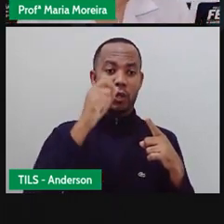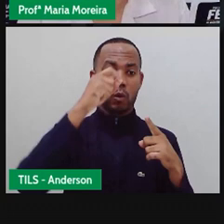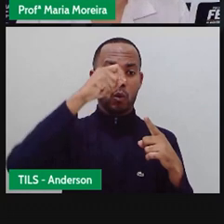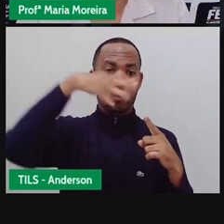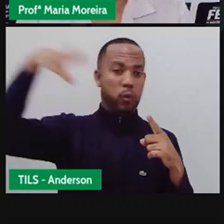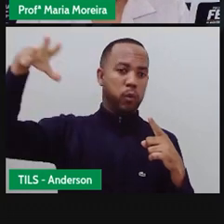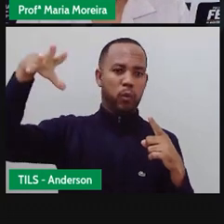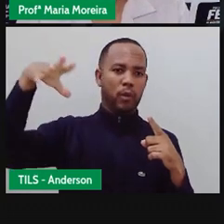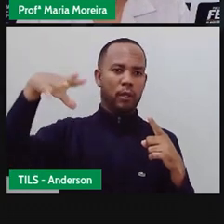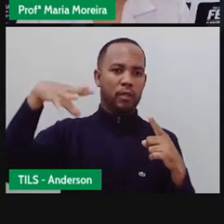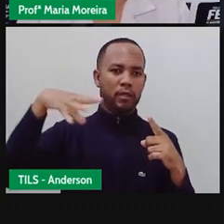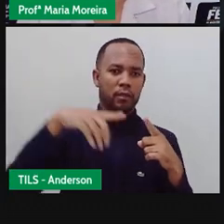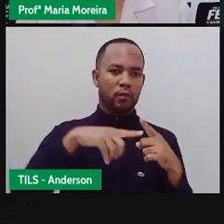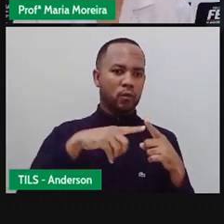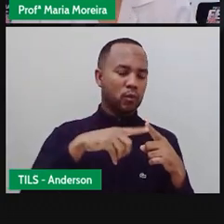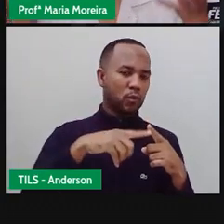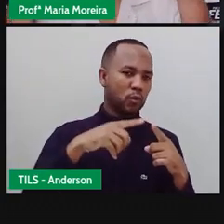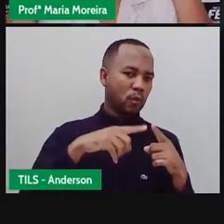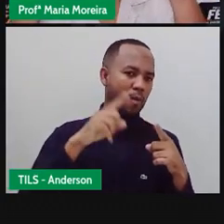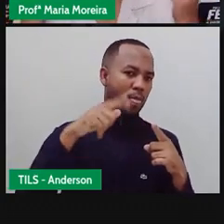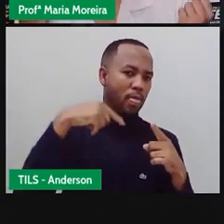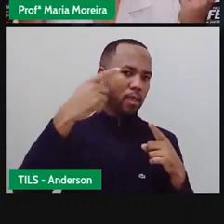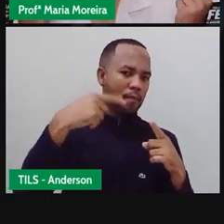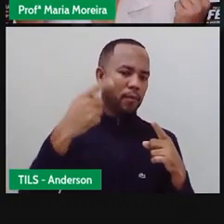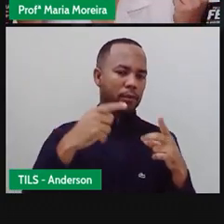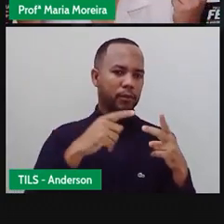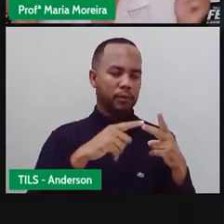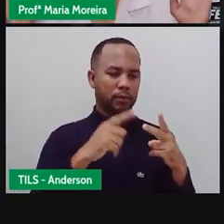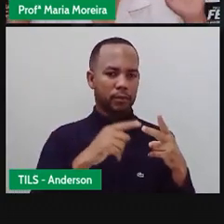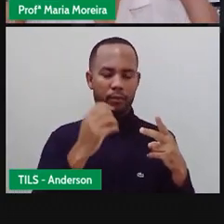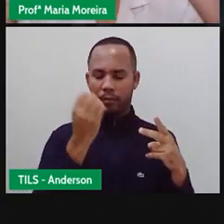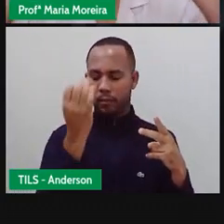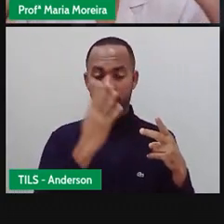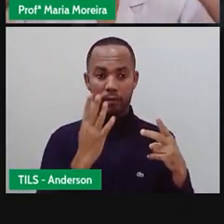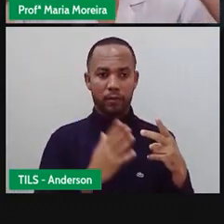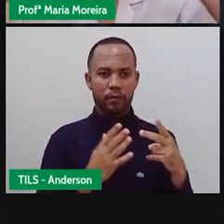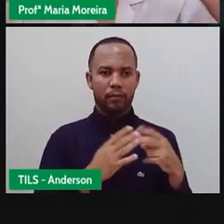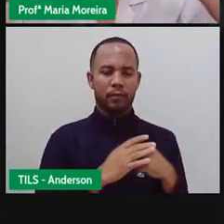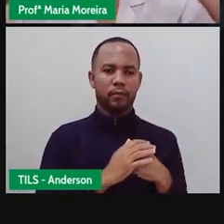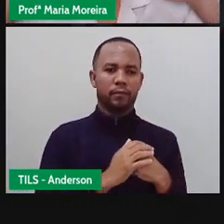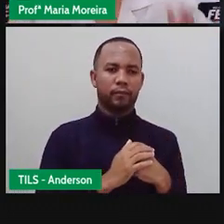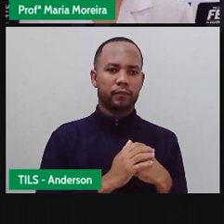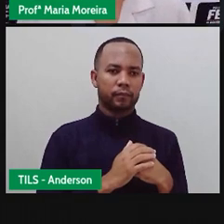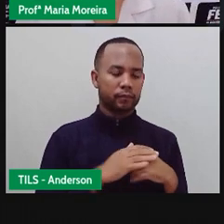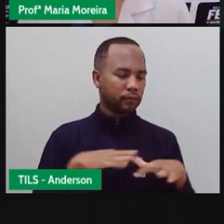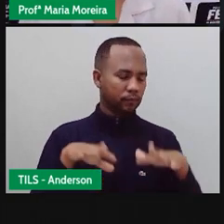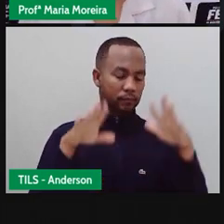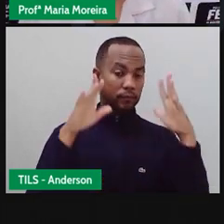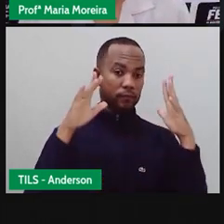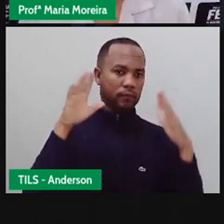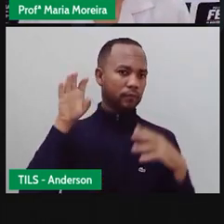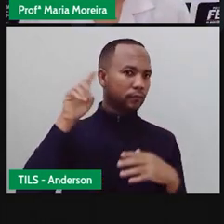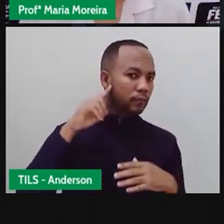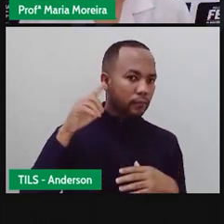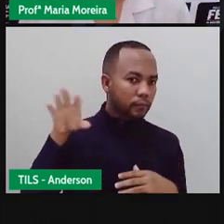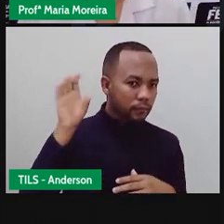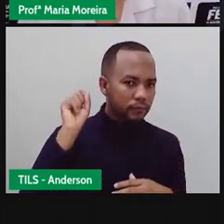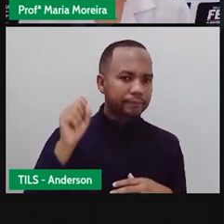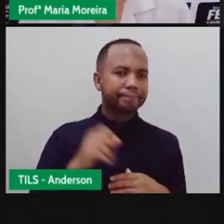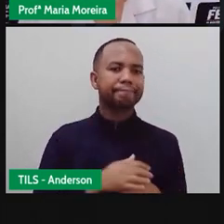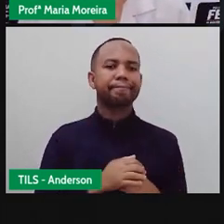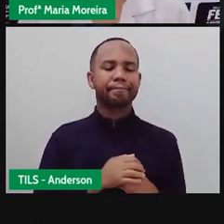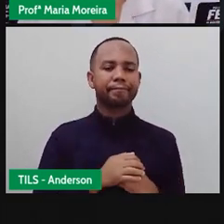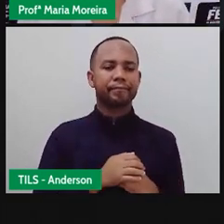lentamente Do que a luz Então primeiro chega a luz Aos nossos olhos Pra depois o som Aos nossos ouvidos Certo?